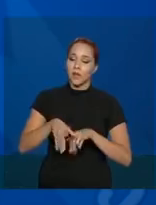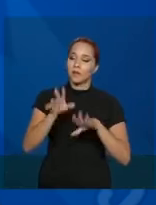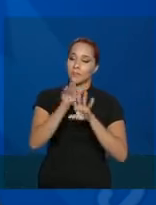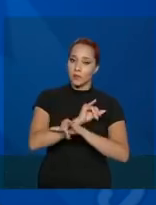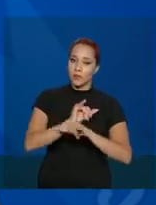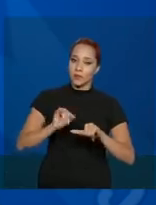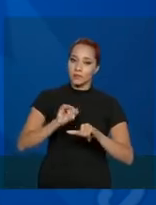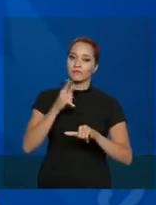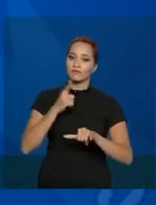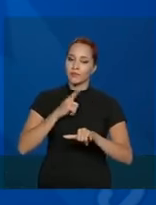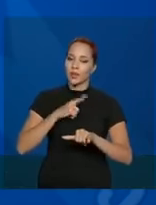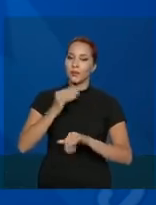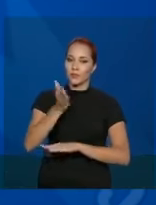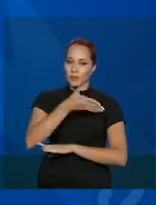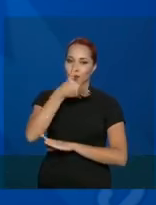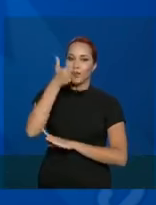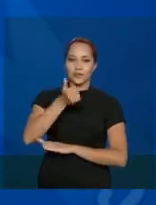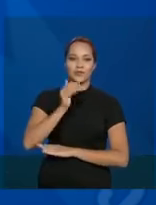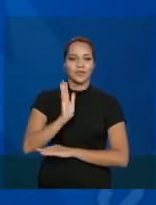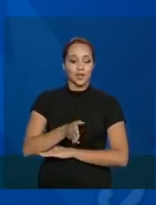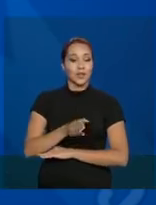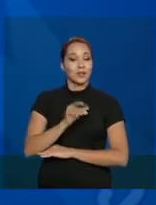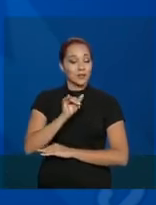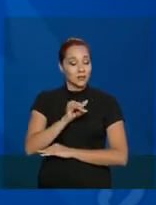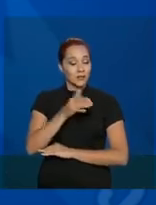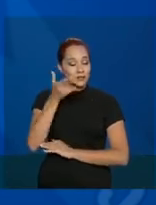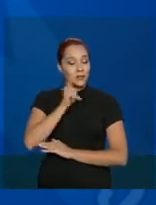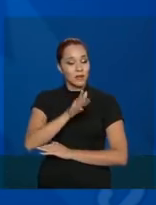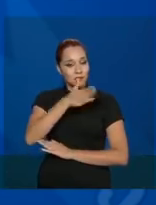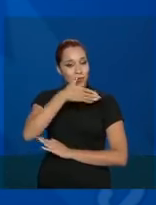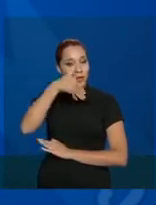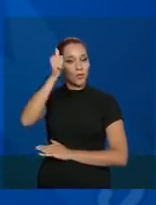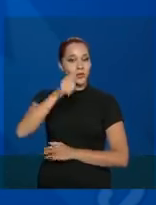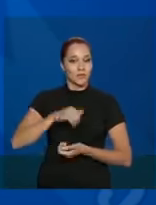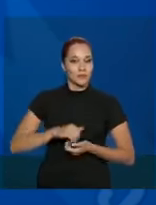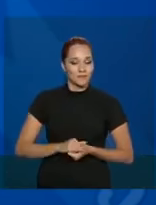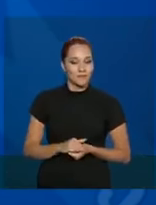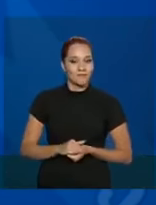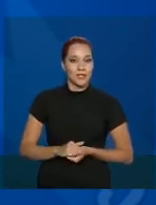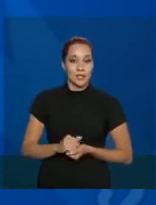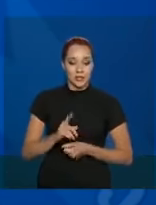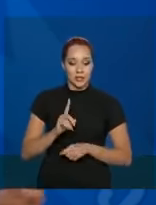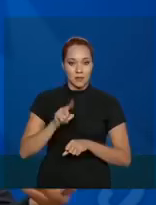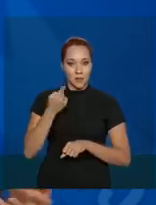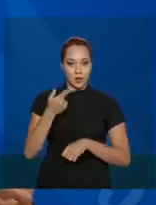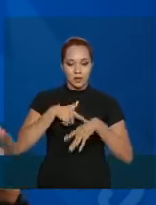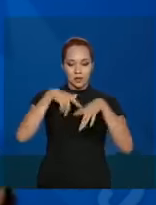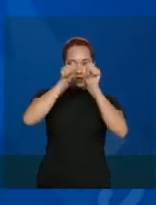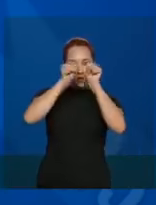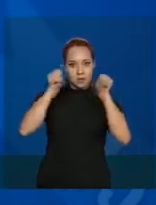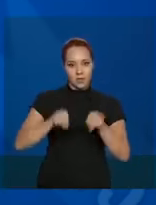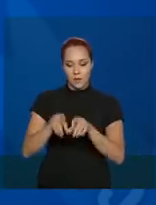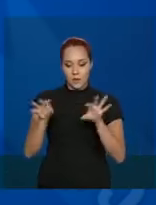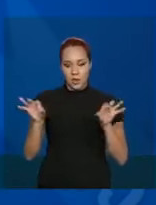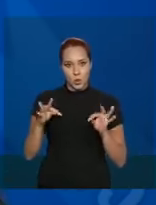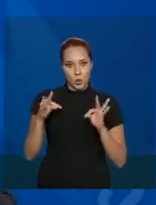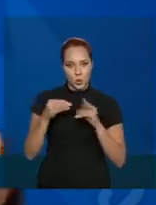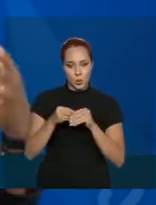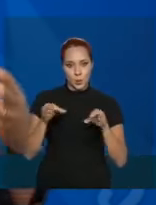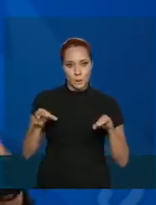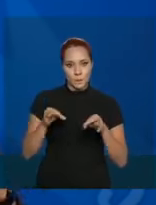tem melhorado muito e vai ficar melhor ainda. Então, na hora que nós estivermos com o sistema totalmente integrado,